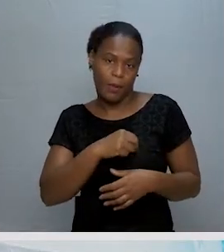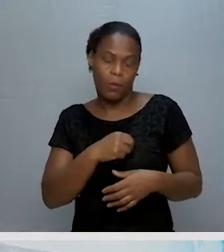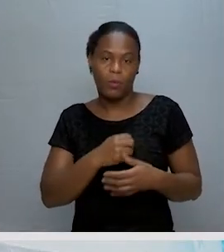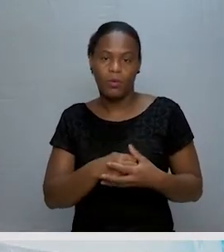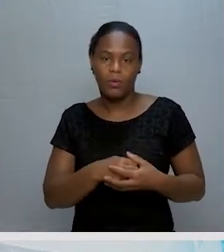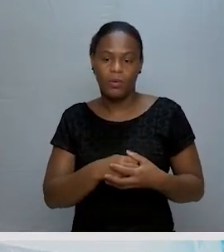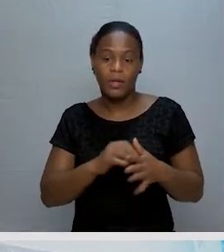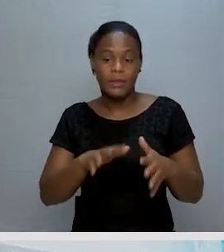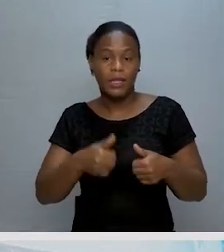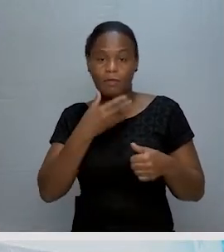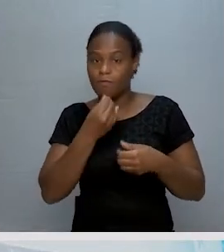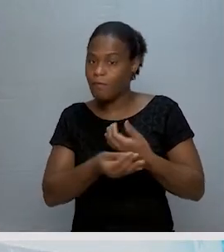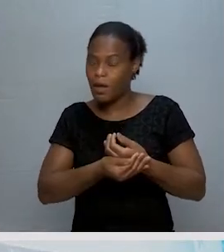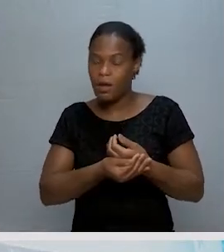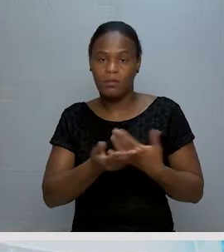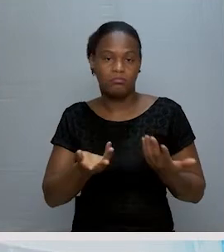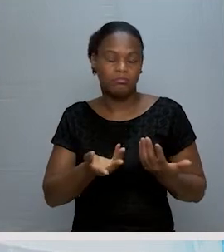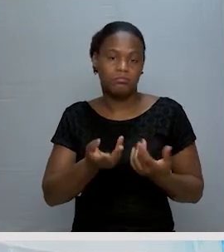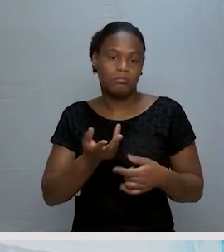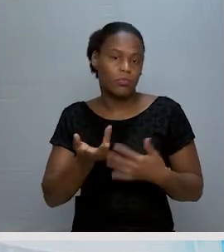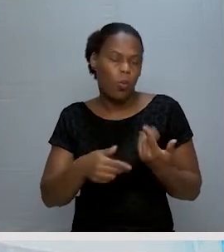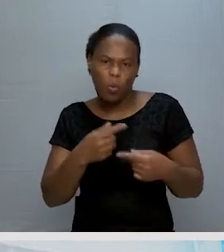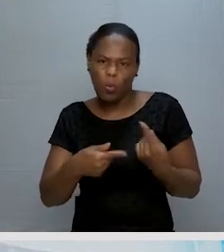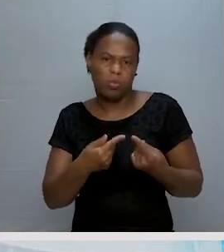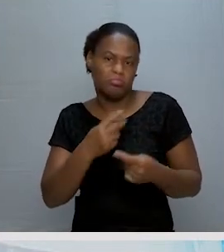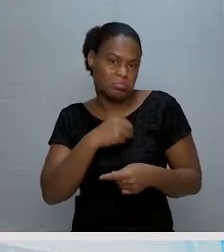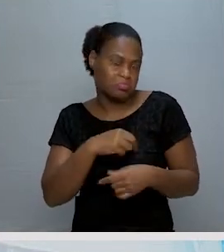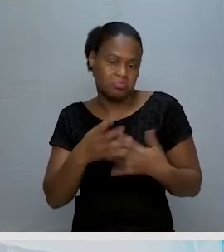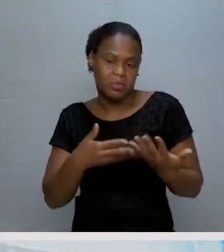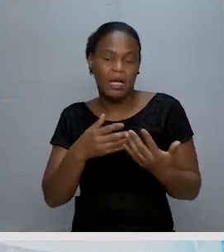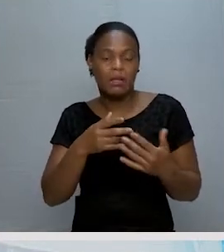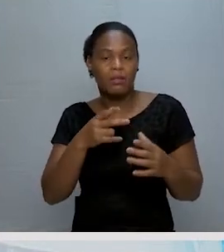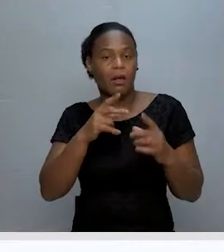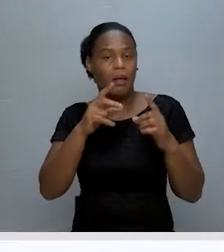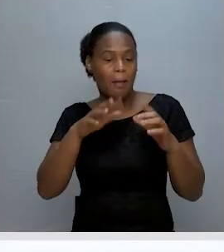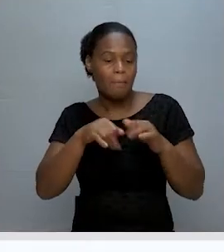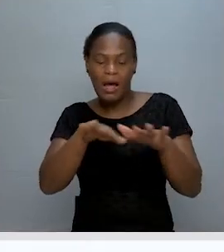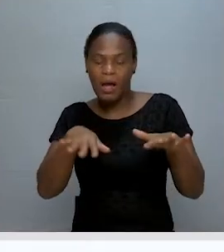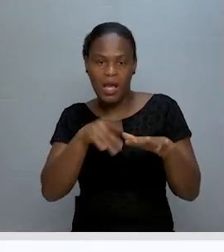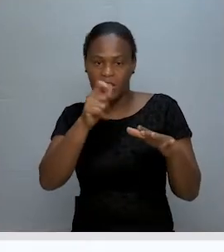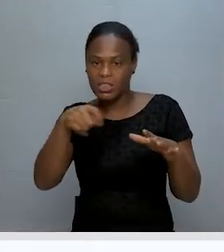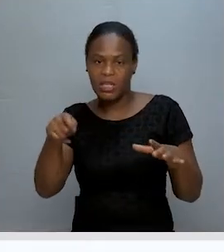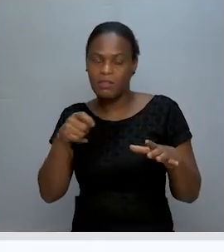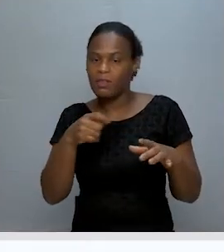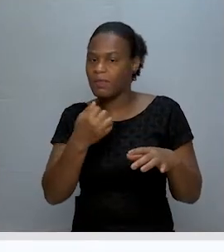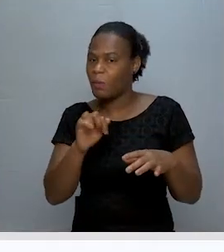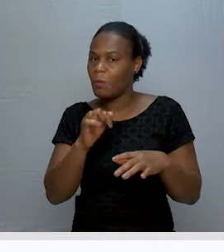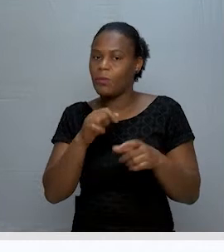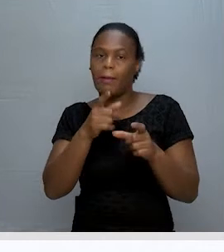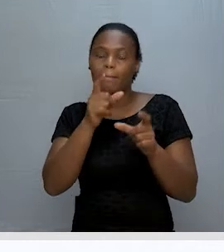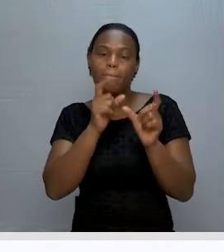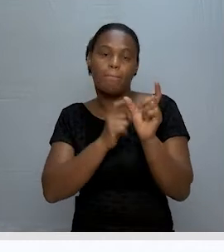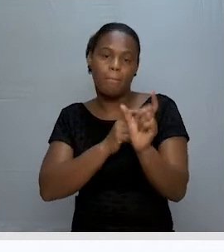cidades. Mas aqui nós, em vez de escrevermos praia dentro de chavetas, escrevemos a palavra